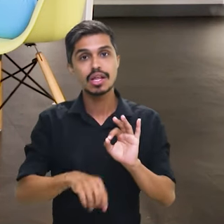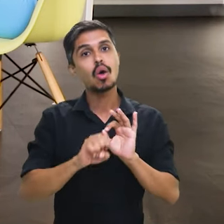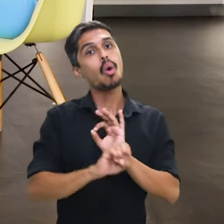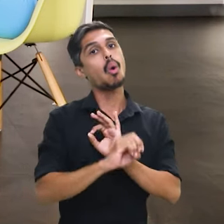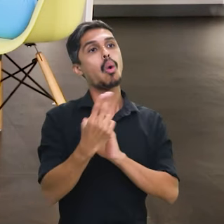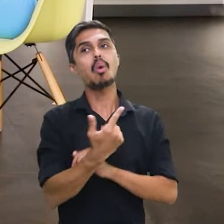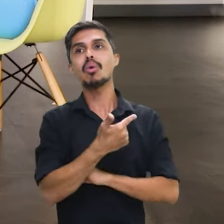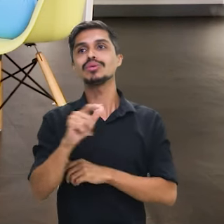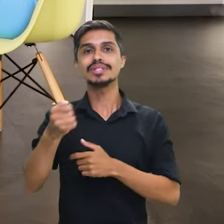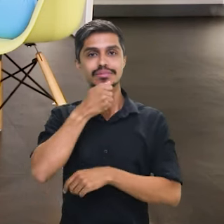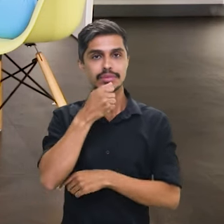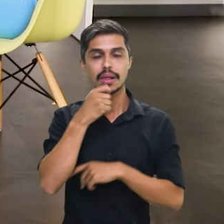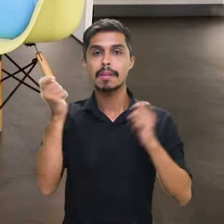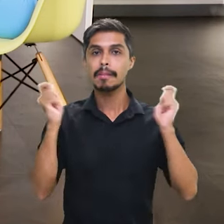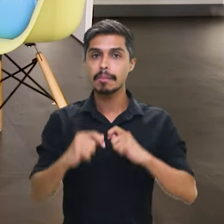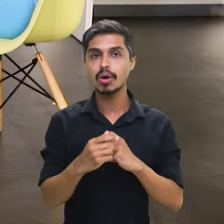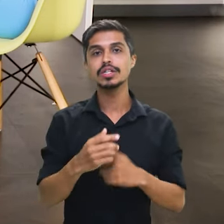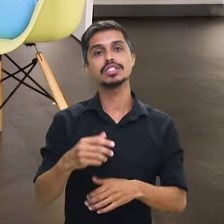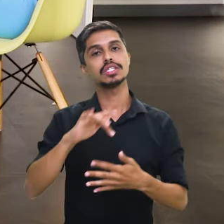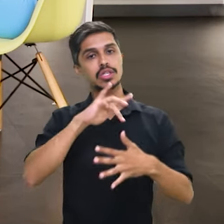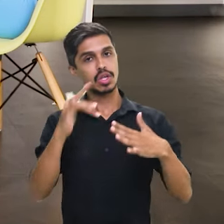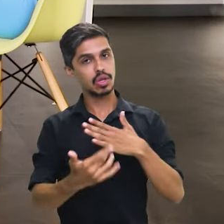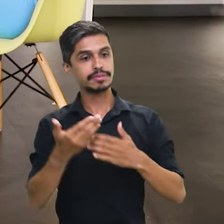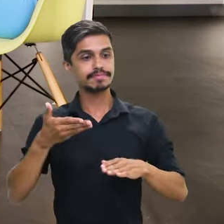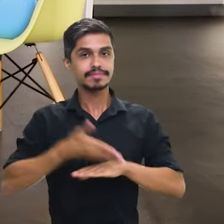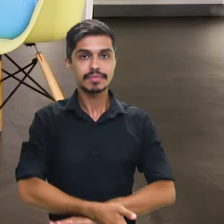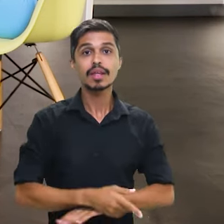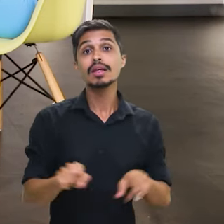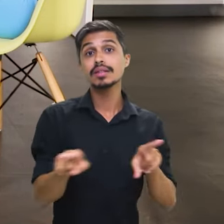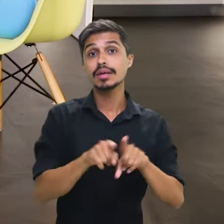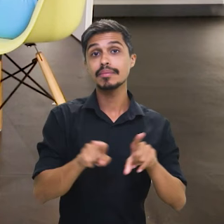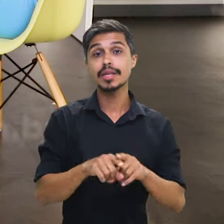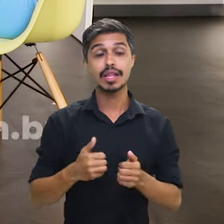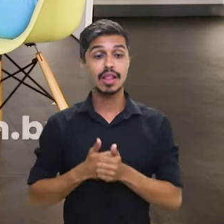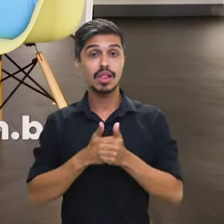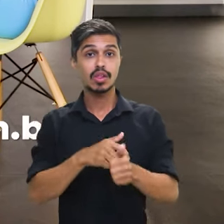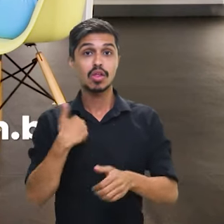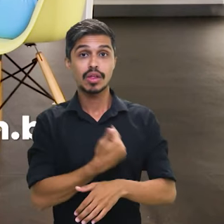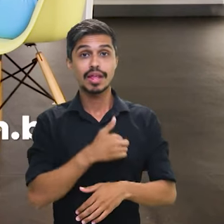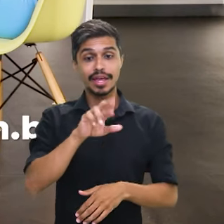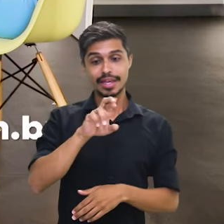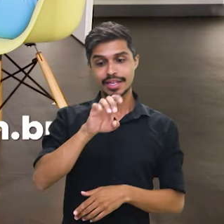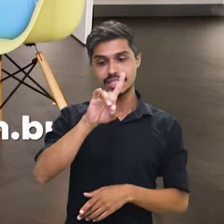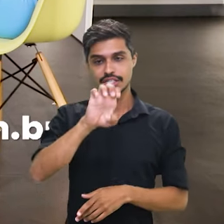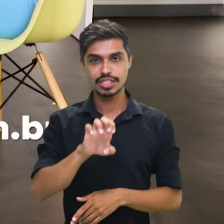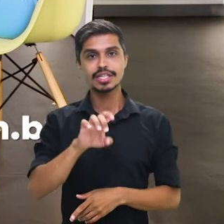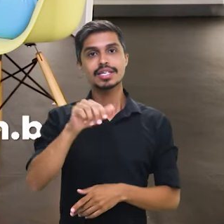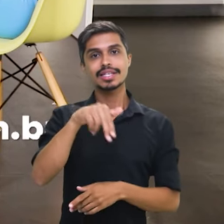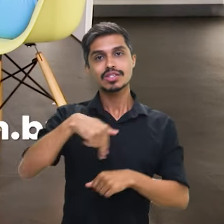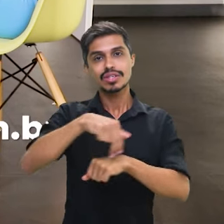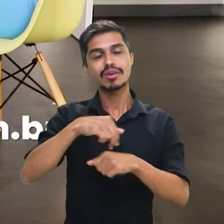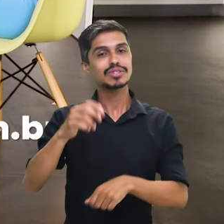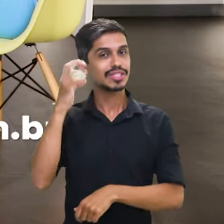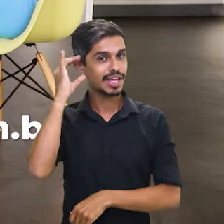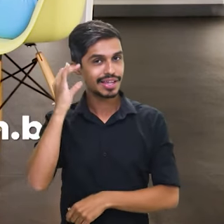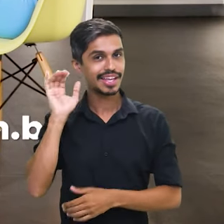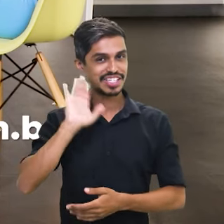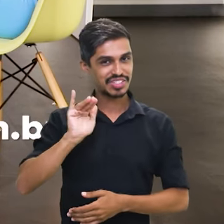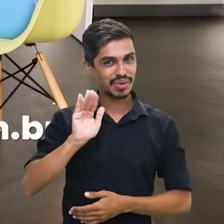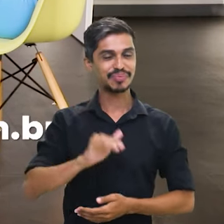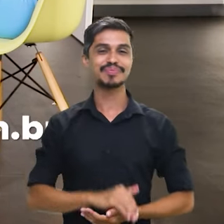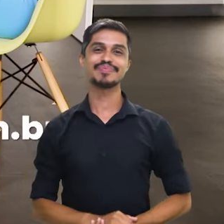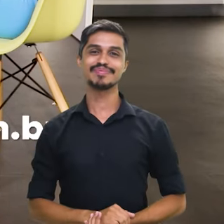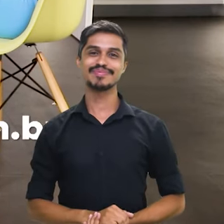esta ou outras entrevistas, pode acessar as nossas redes sociais e também acompanhar a Rede Nacional de Rádios.